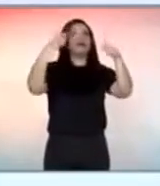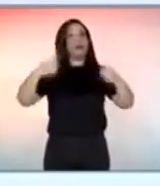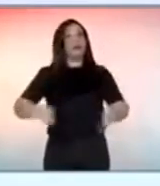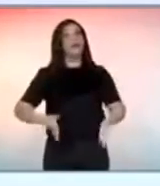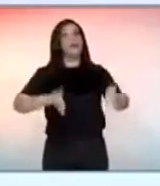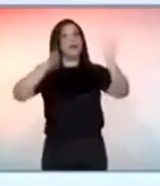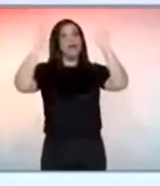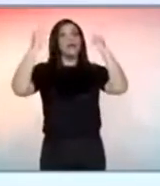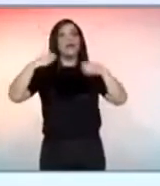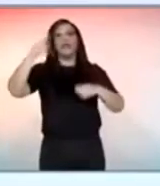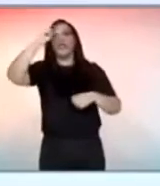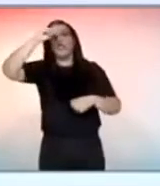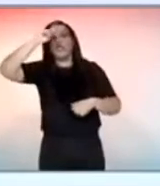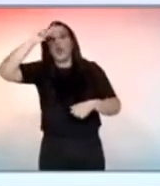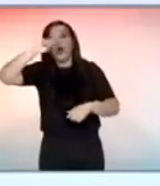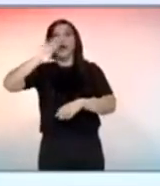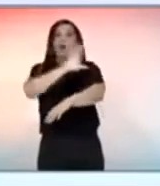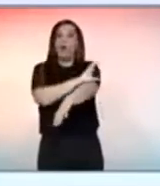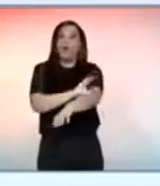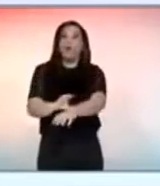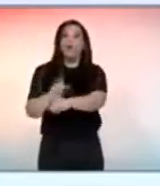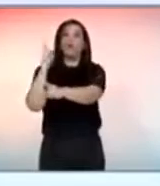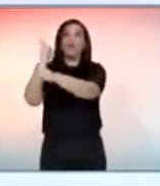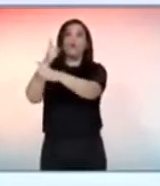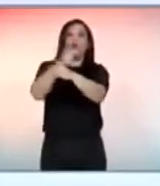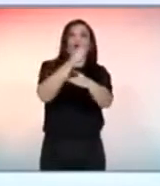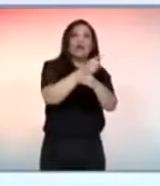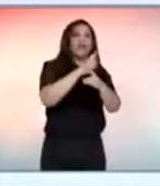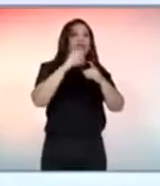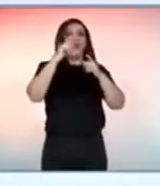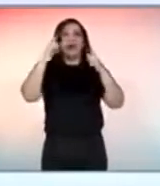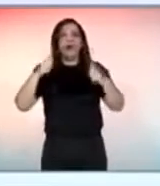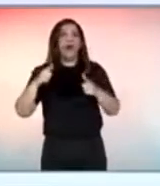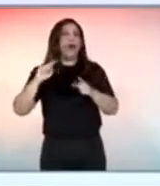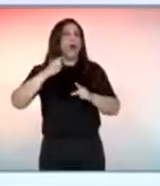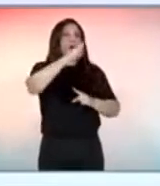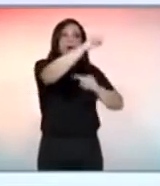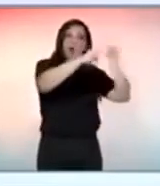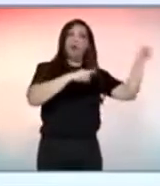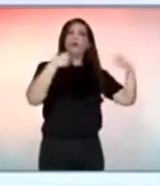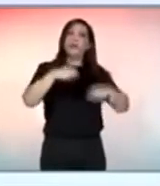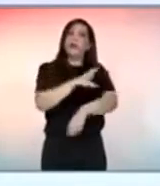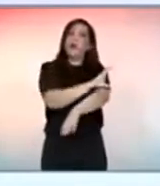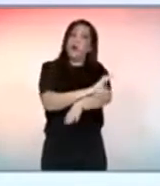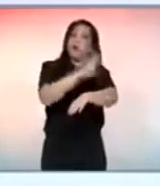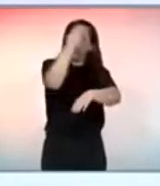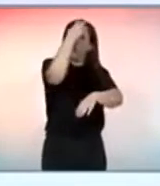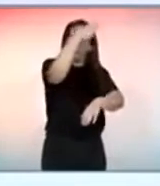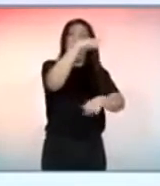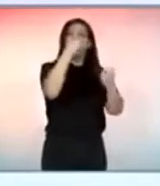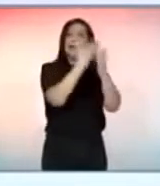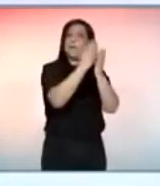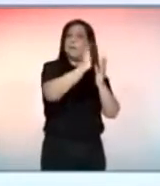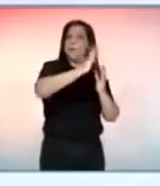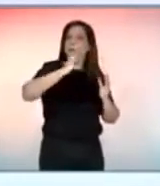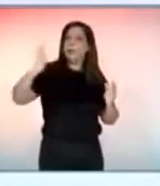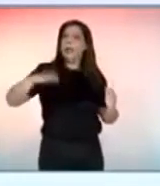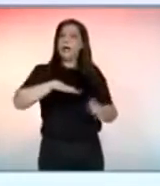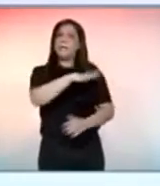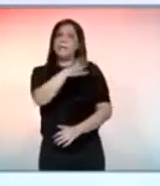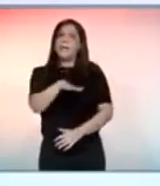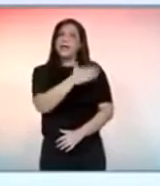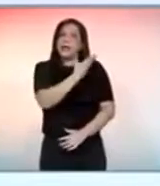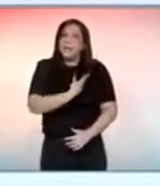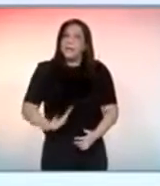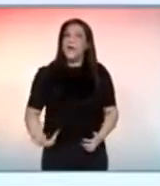bairros tenham memória, fazer com que as pessoas possam se encontrar, ter cineclube nas escolas, nesses espaços, ter biblioteca. A praça pública,